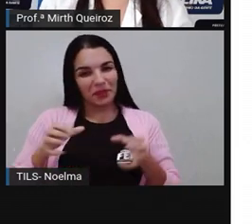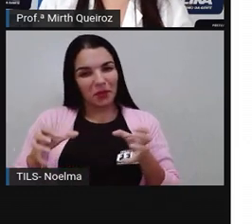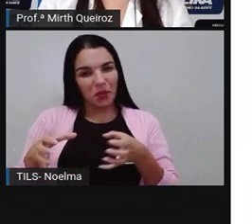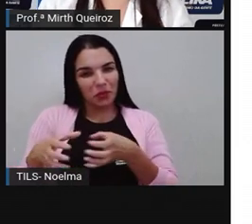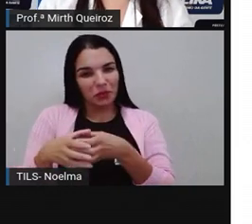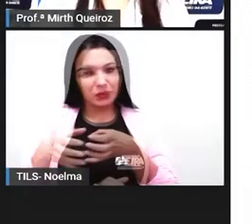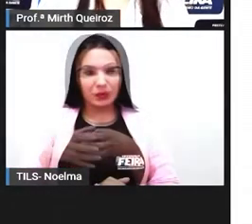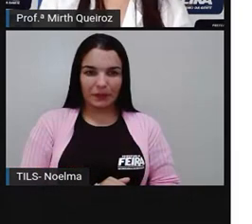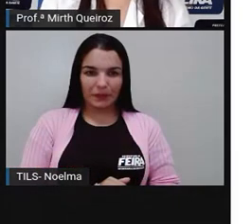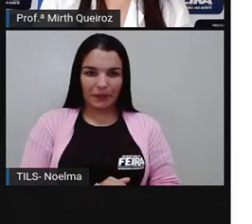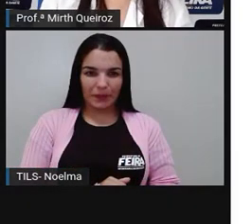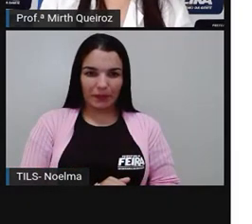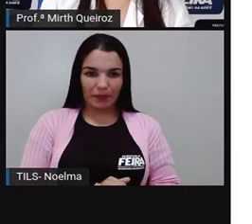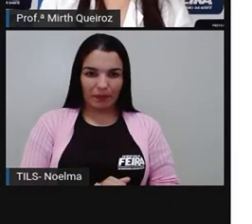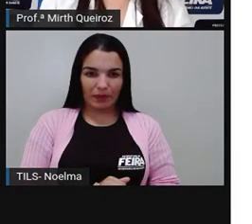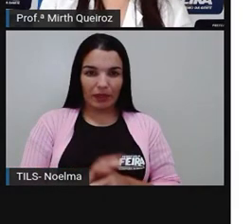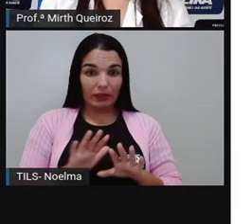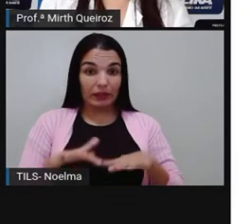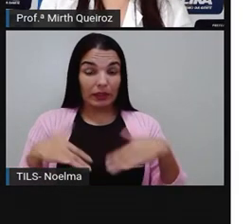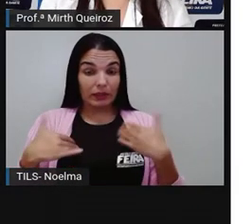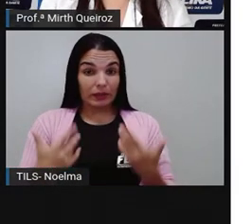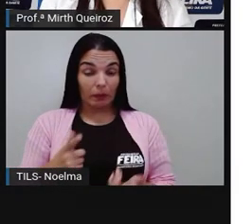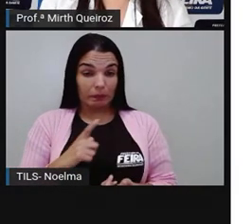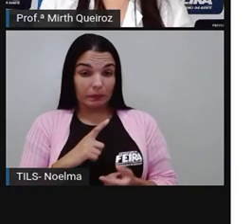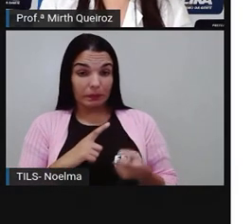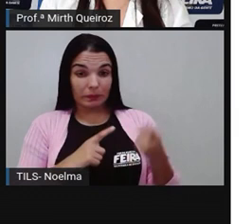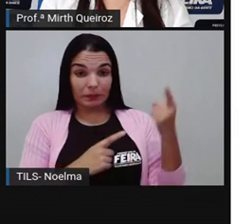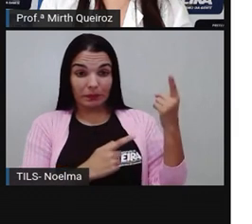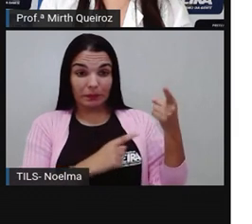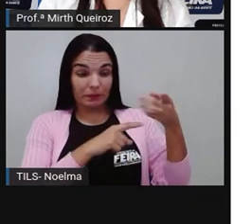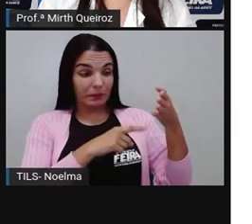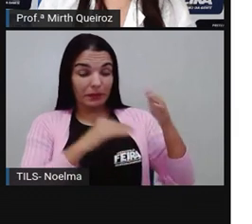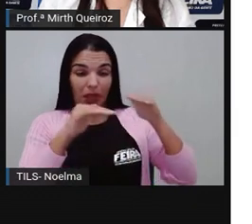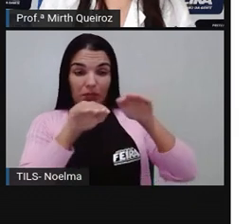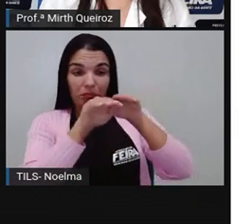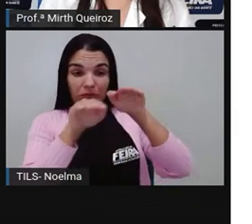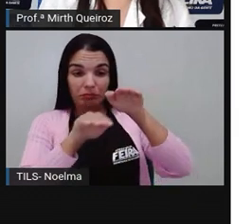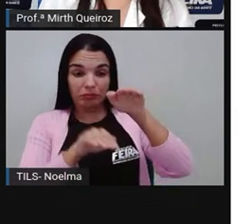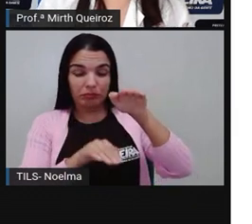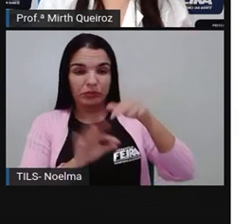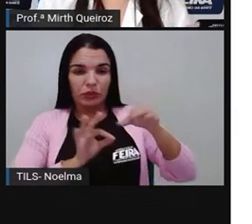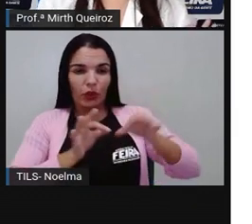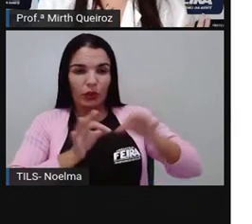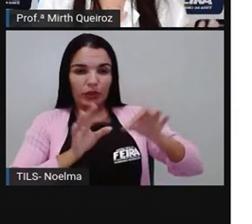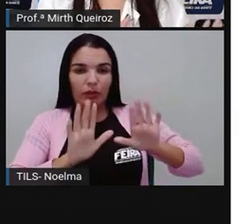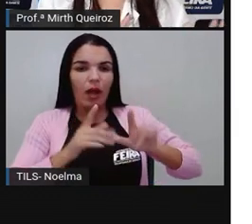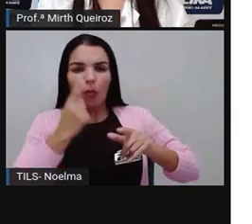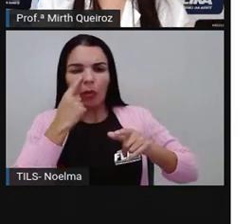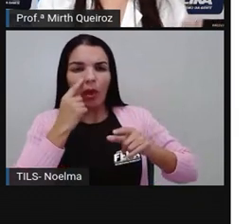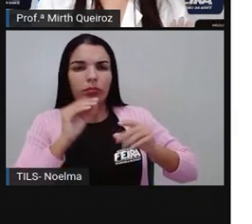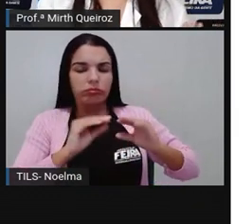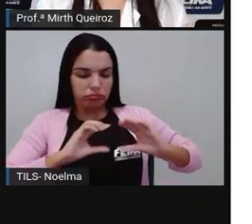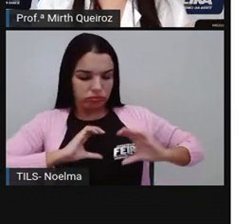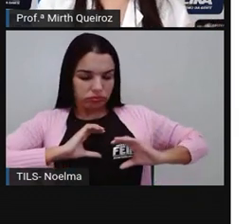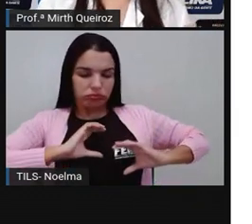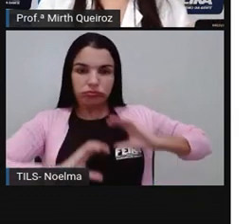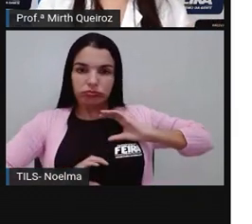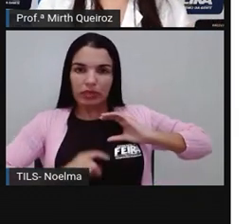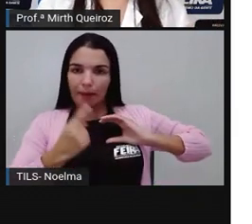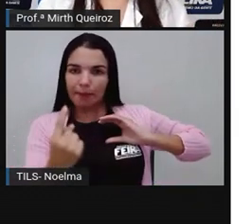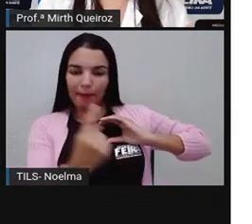De ecossistemas. Aí é que nós temos, né? Organismo a gente já sabe. Organismo é cada ser